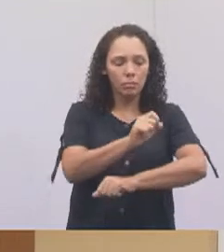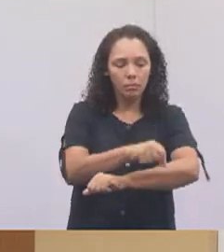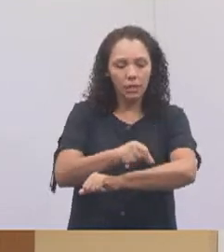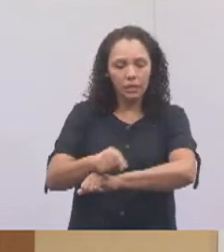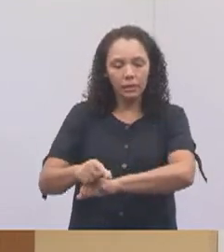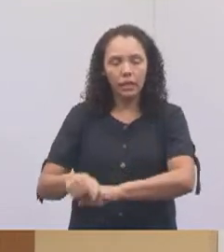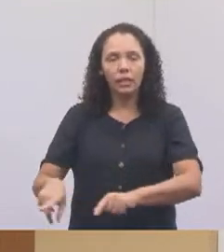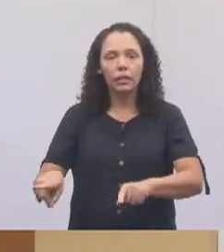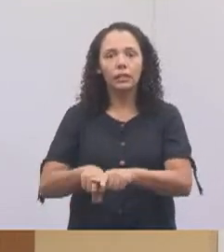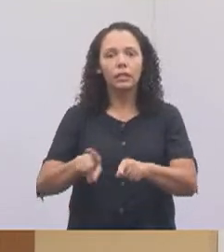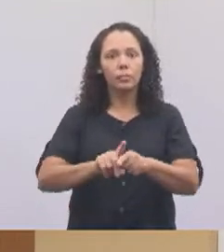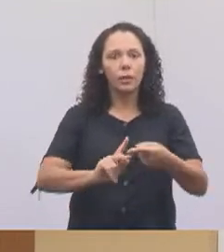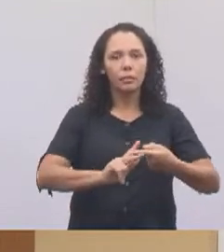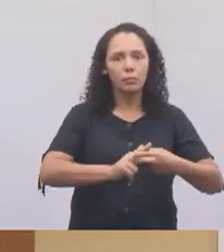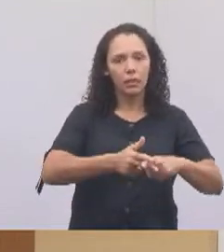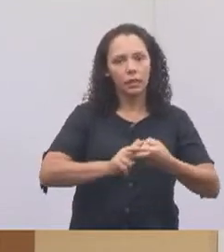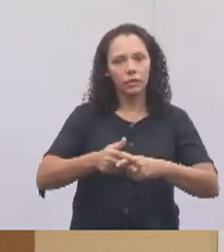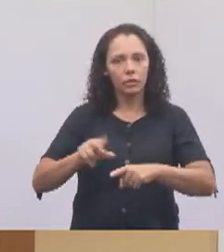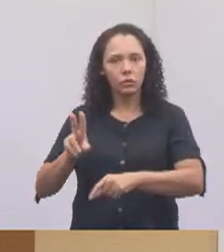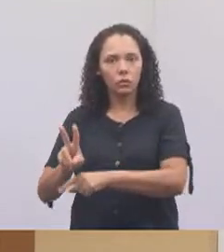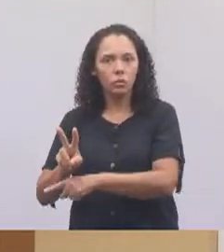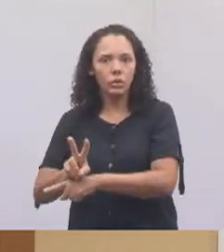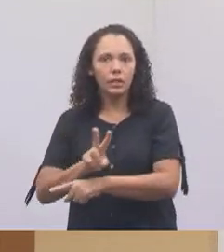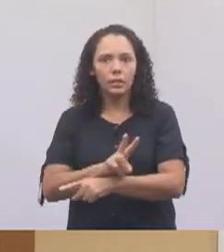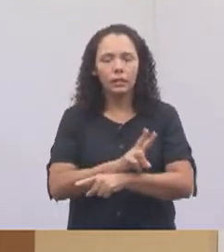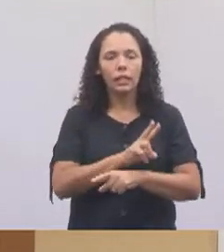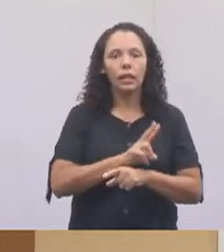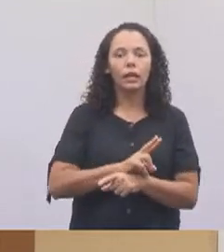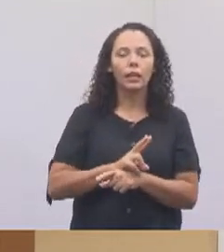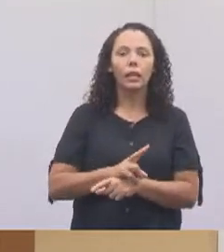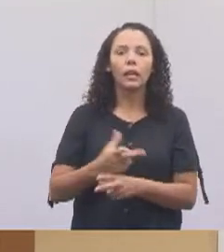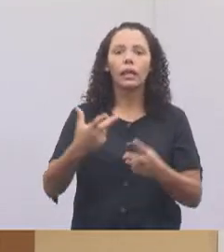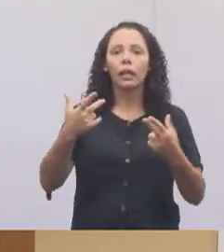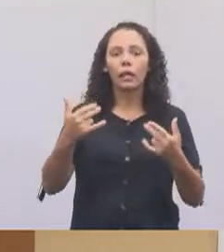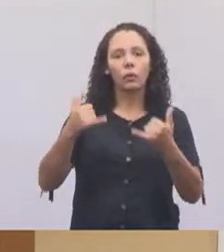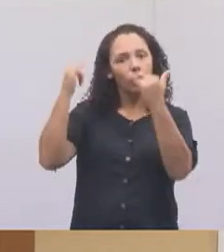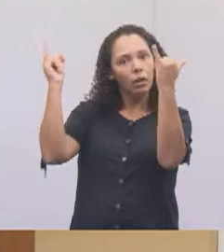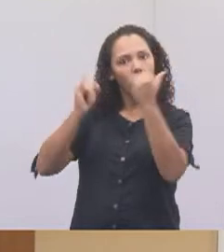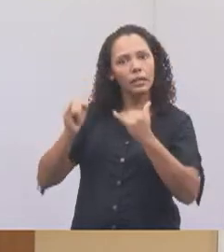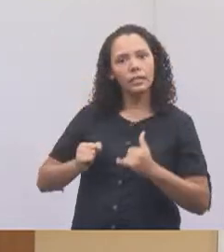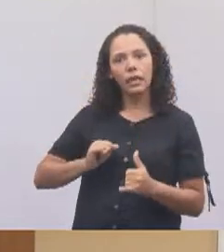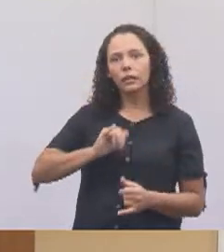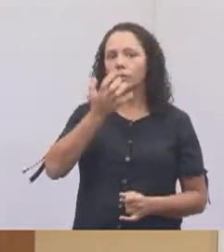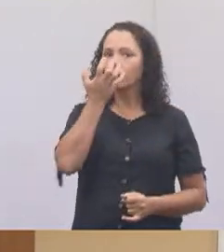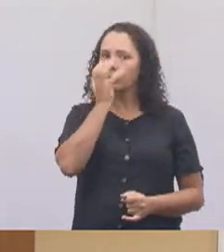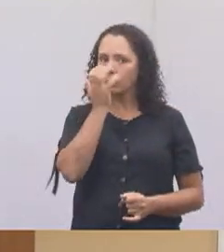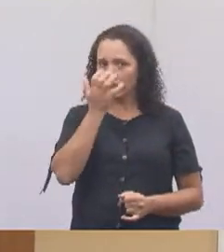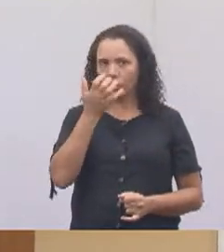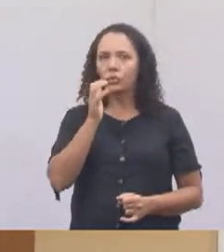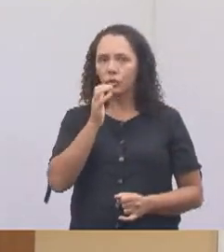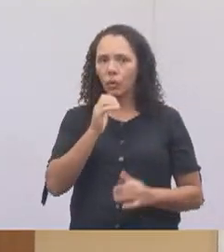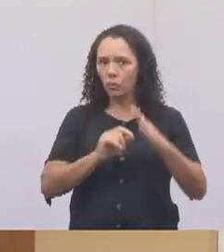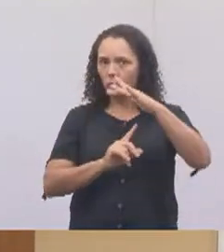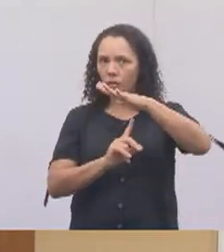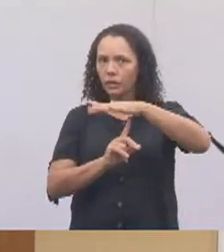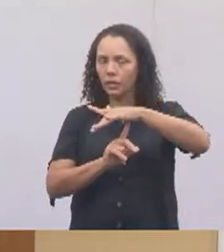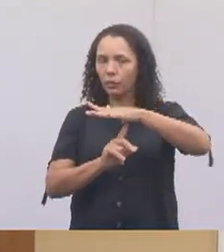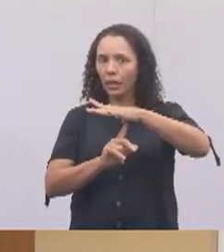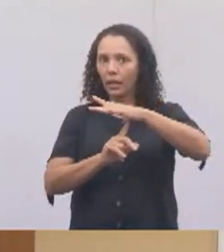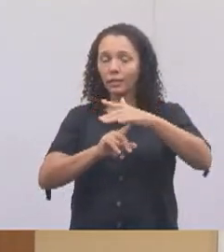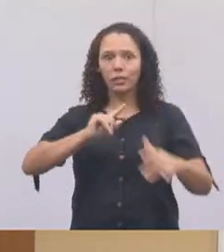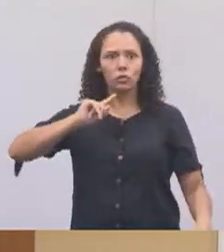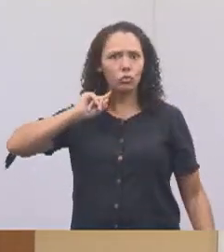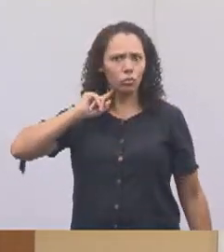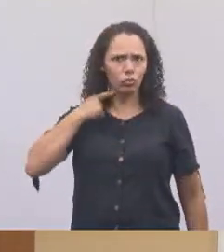manutenção, né? A própria estátua do Billy, eu já falei que eu vou pegar uma esponja e vou lá lavar a estátua do Billy. Porque não me custa